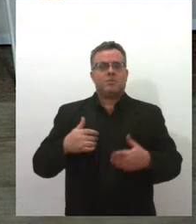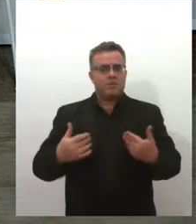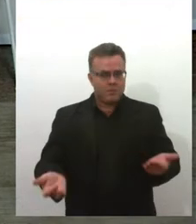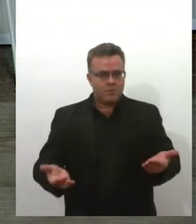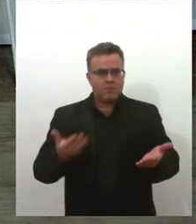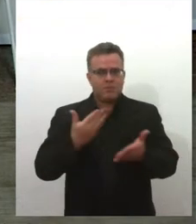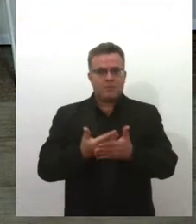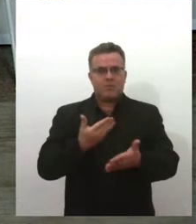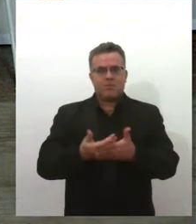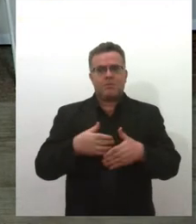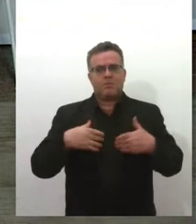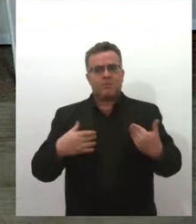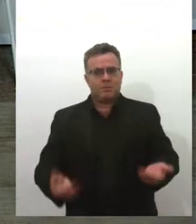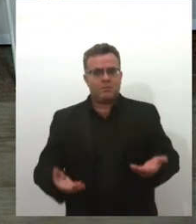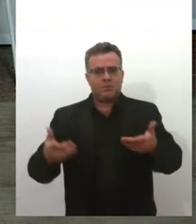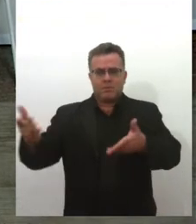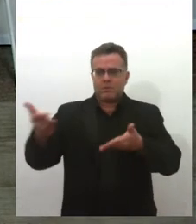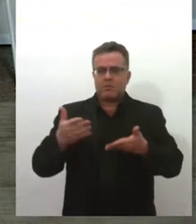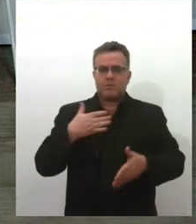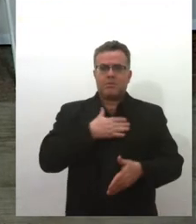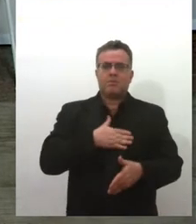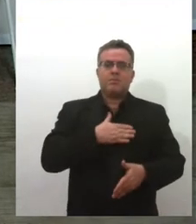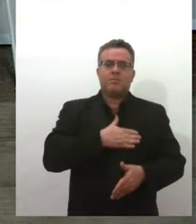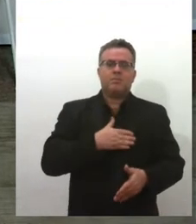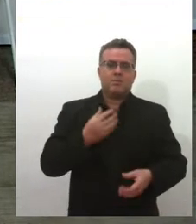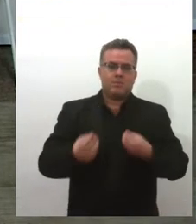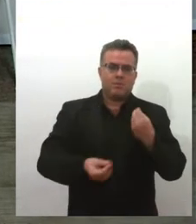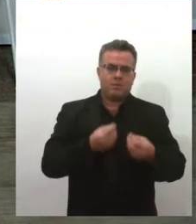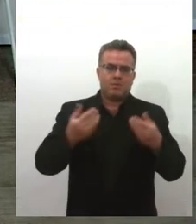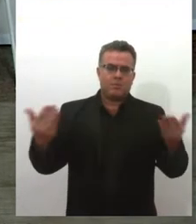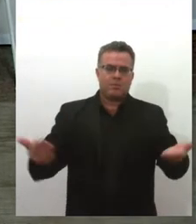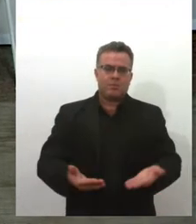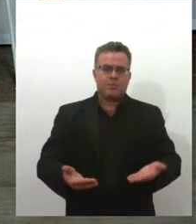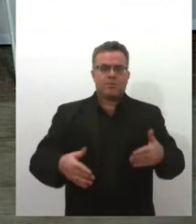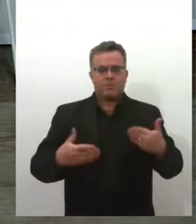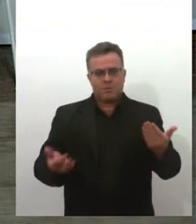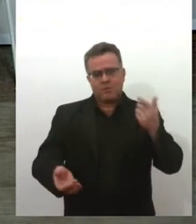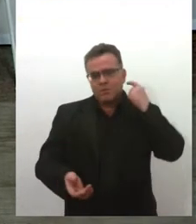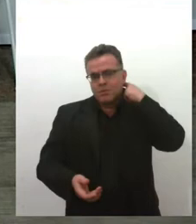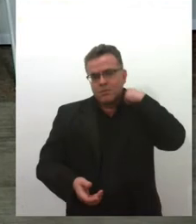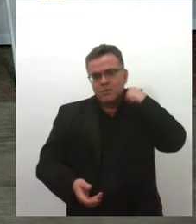Curie. Seja muito bem-vinda ao programa Elas no Comando.